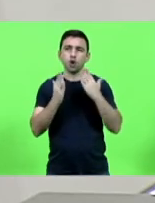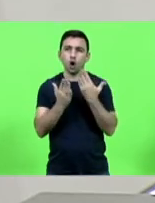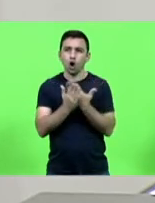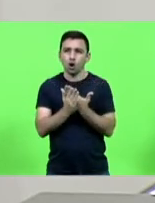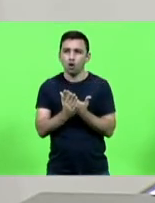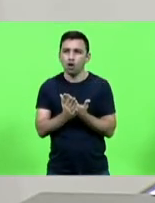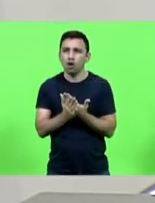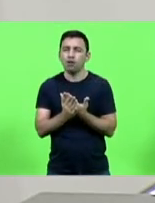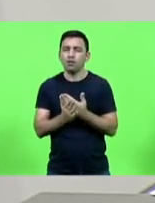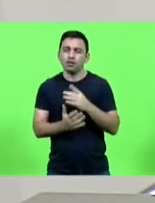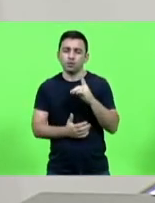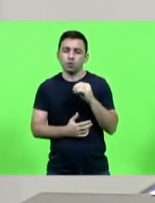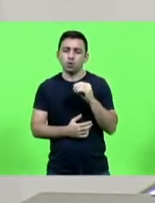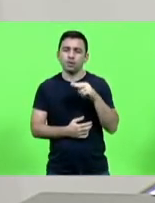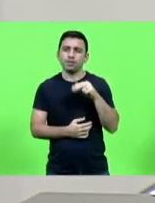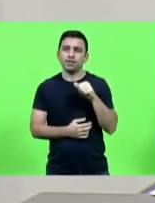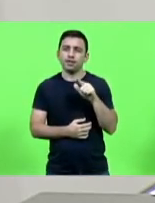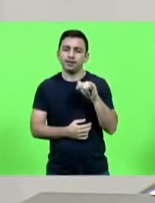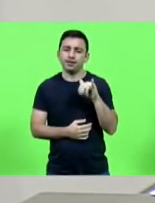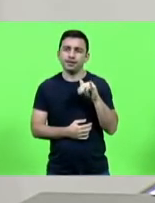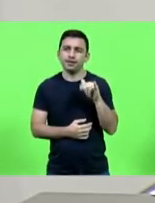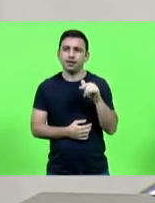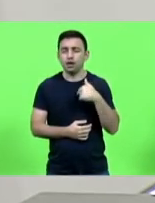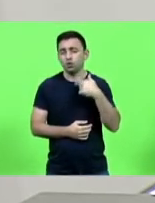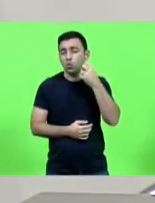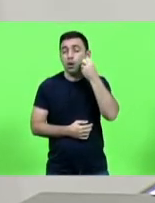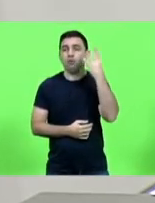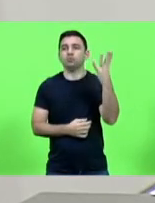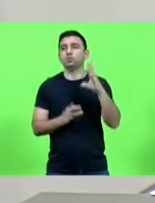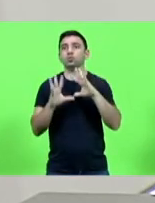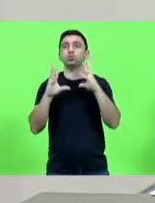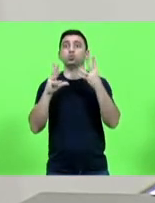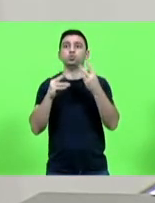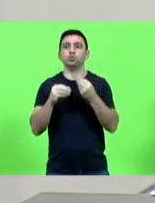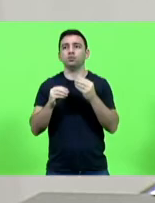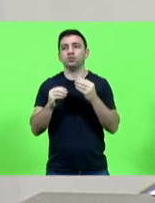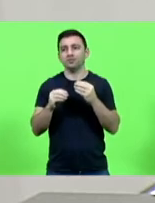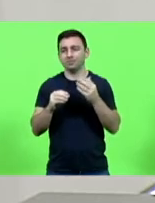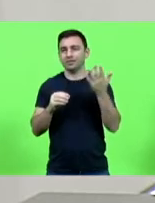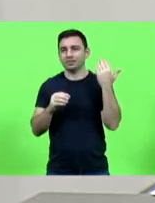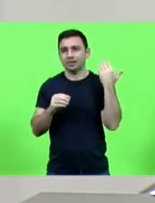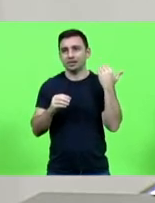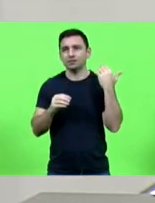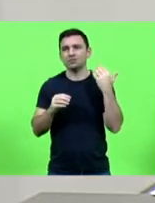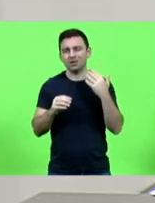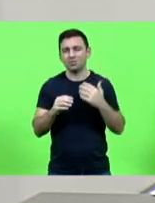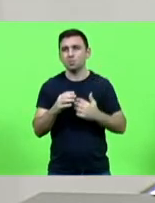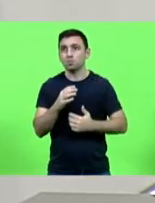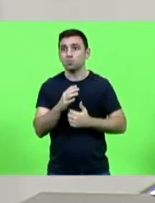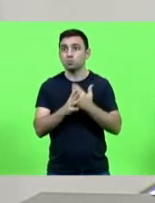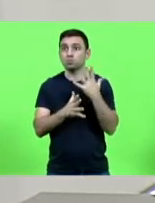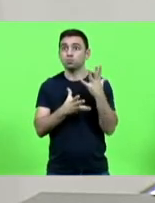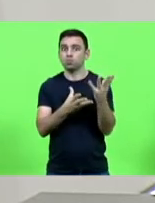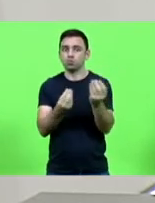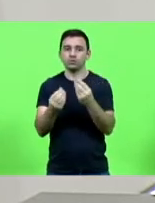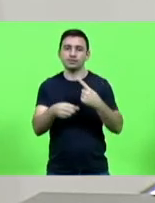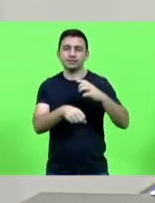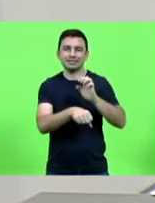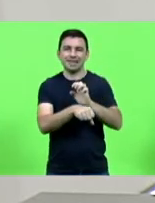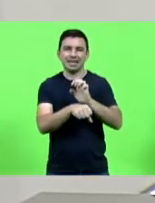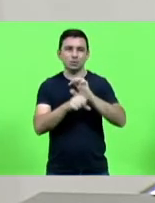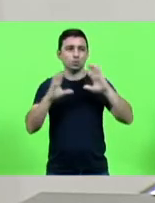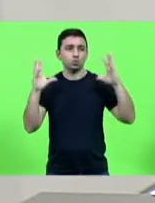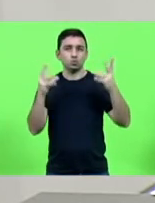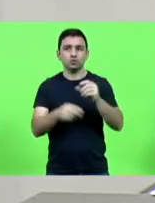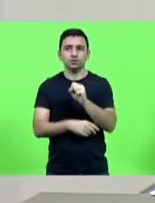não lembro todas as emendas assim que são bastante para todo o estado de Santa Catarina